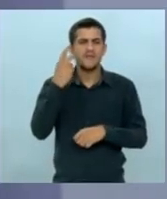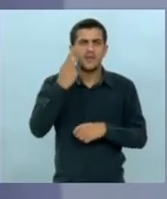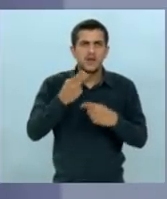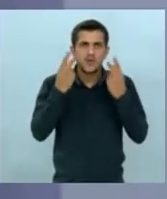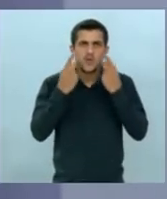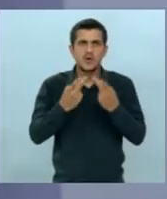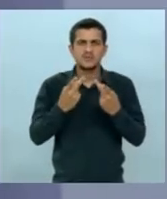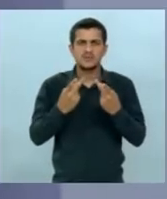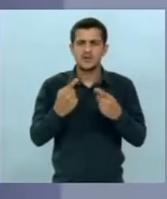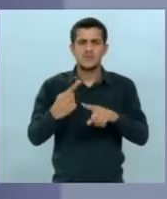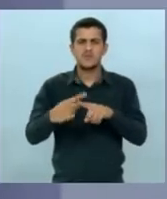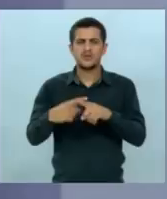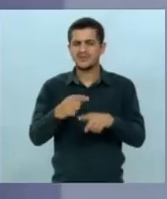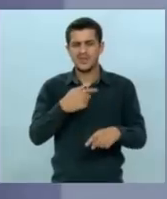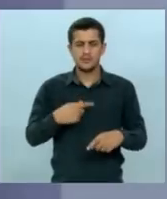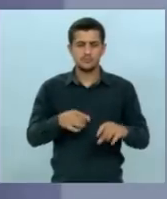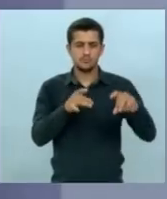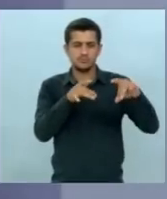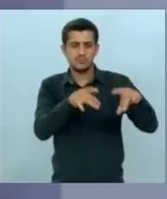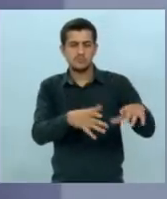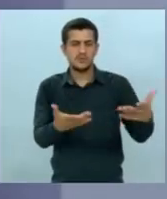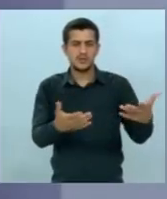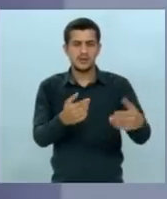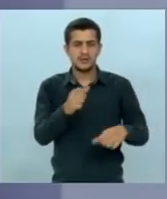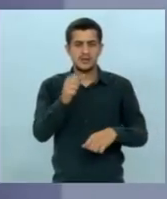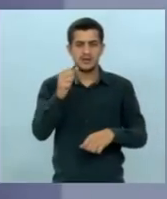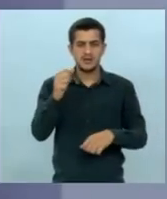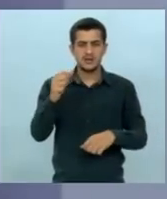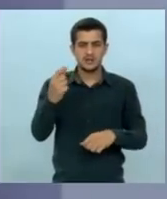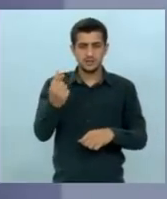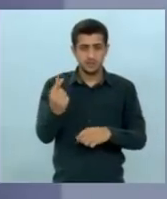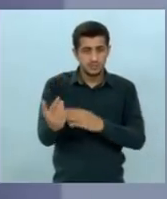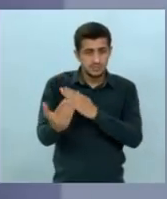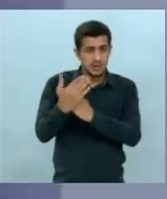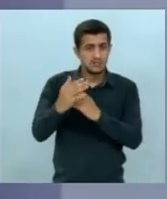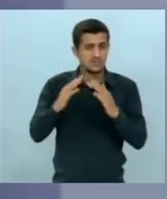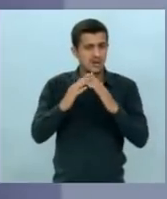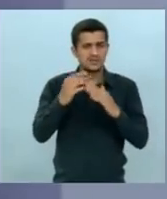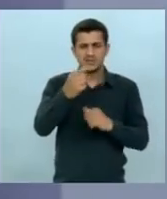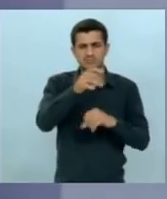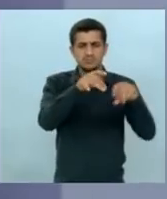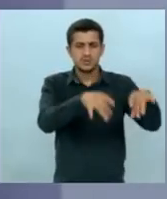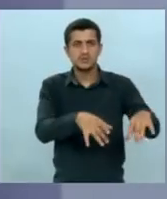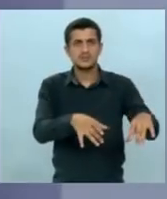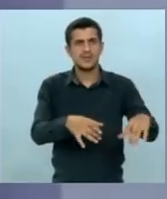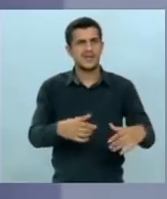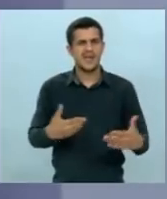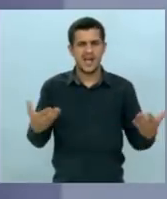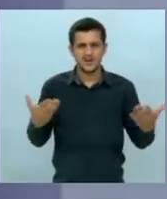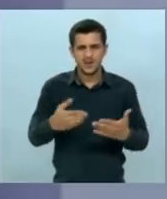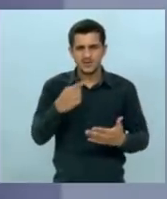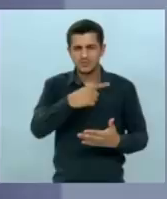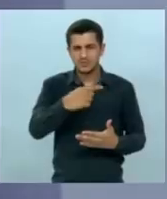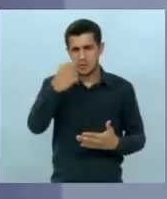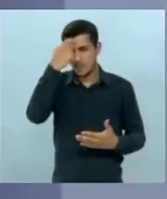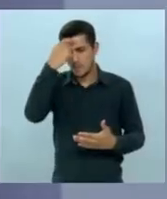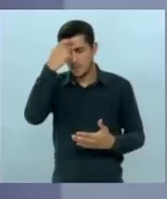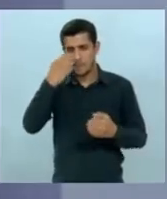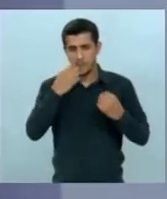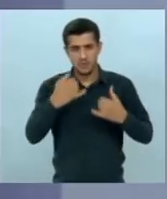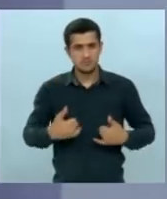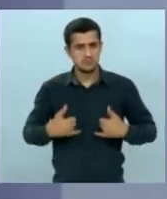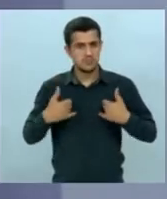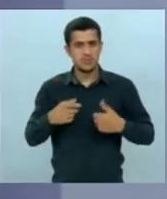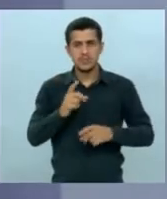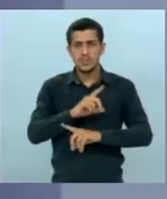porque que você não abriu mão se você é tão moral assim quando você recebia então não vem querer pregar de moralista o que eu estou pedindo